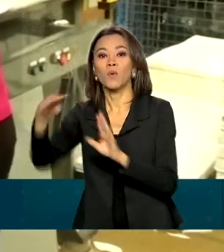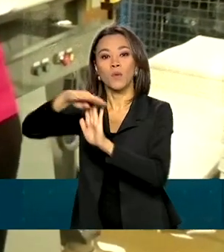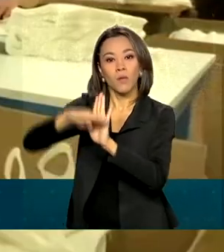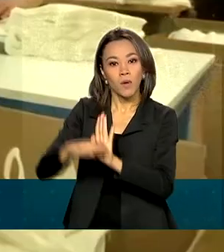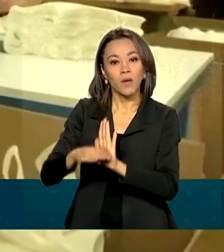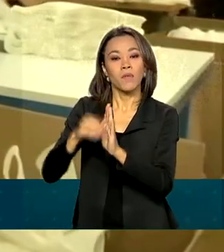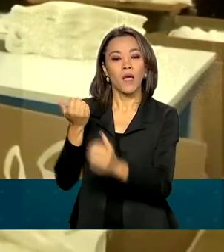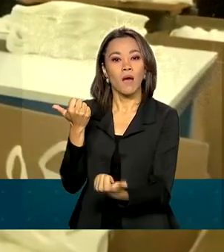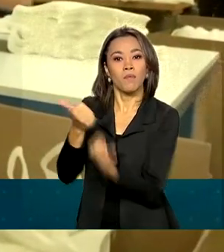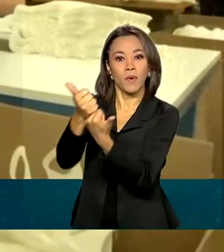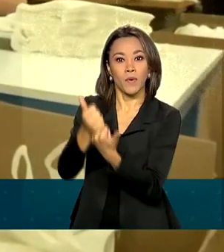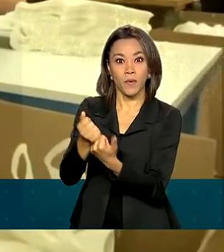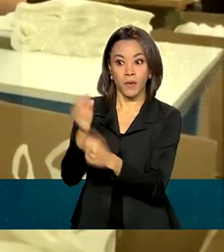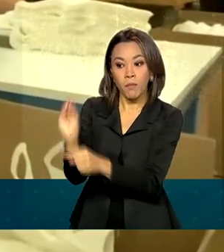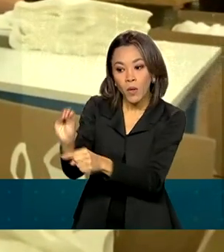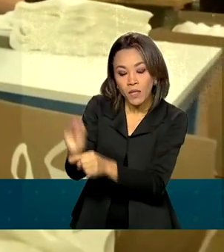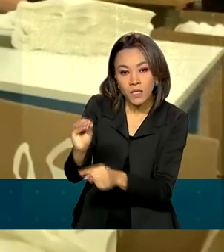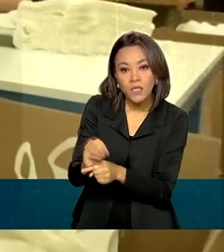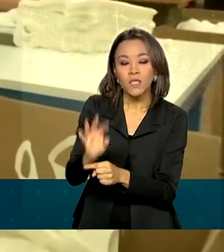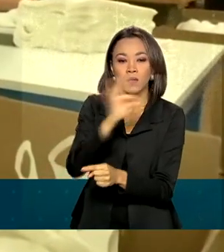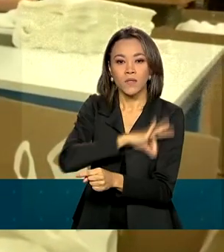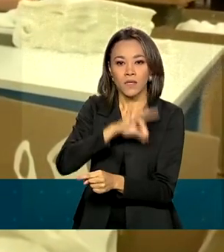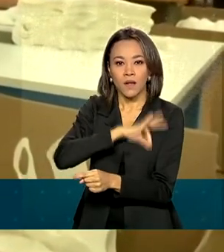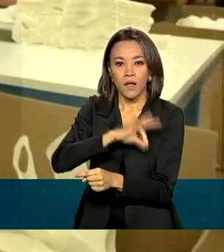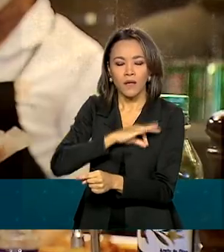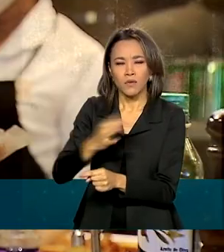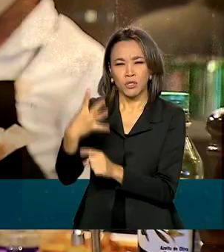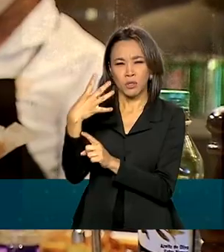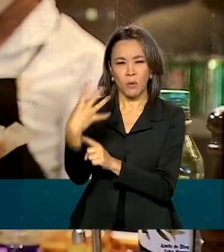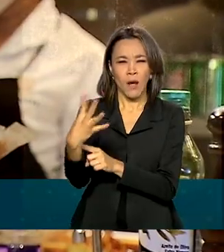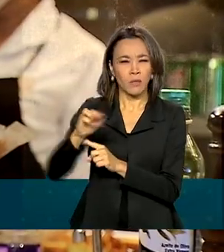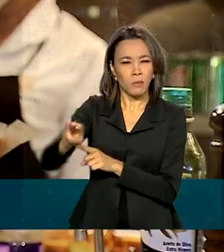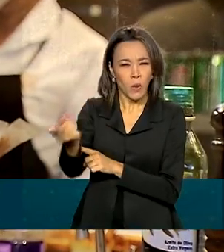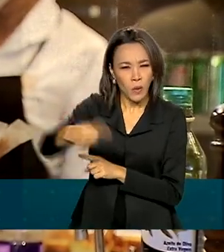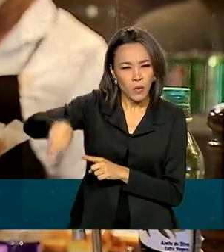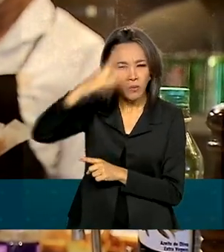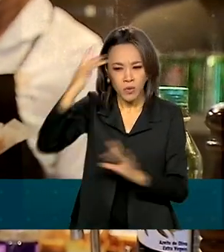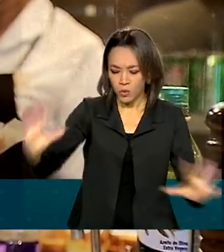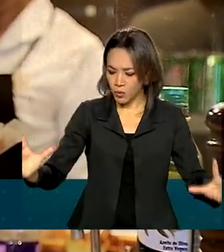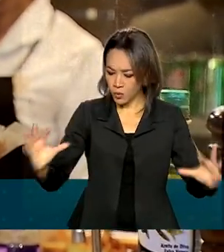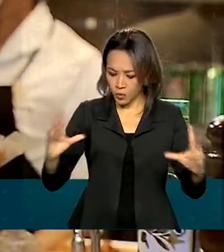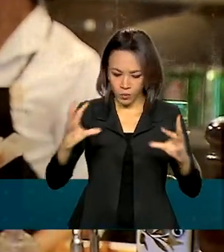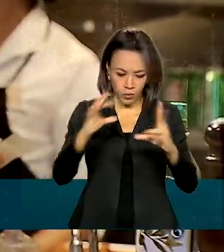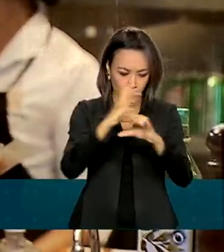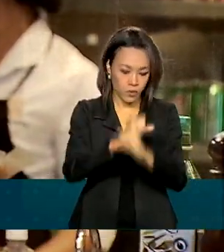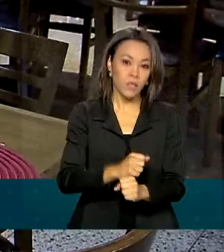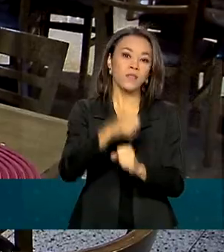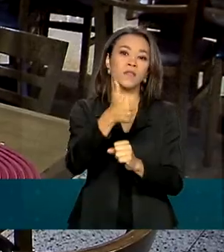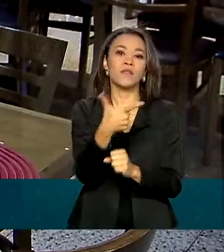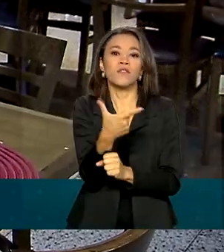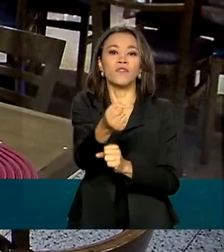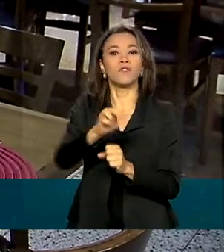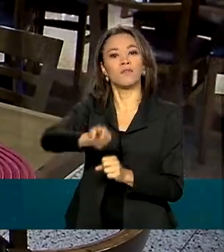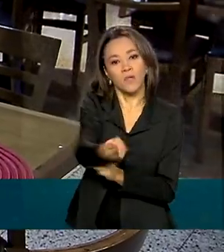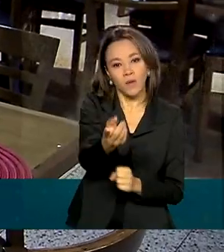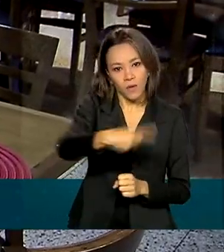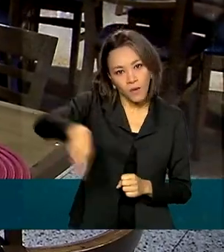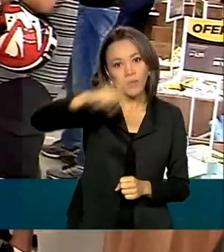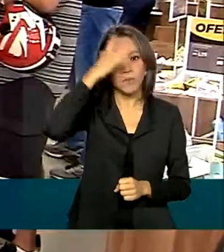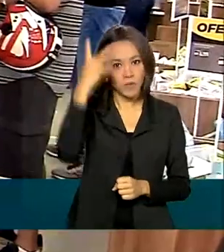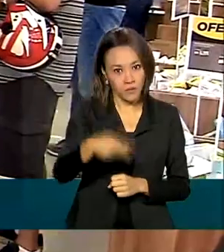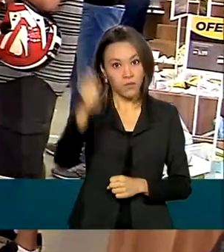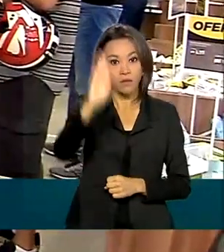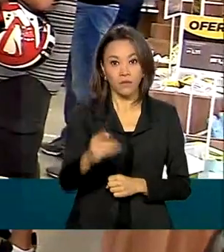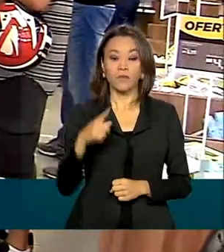protegeu o salário de mais de 4 milhões de cidadãos. Somando tudo isso, são mais de 120 milhões de brasileiros que